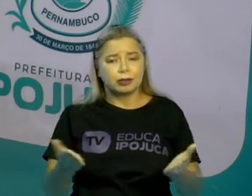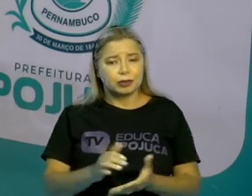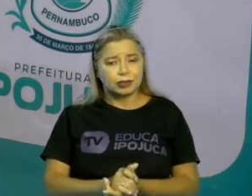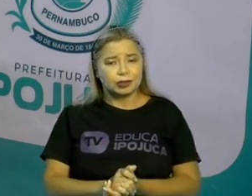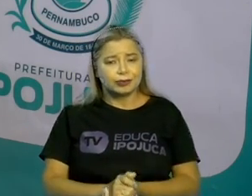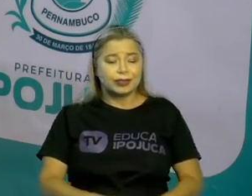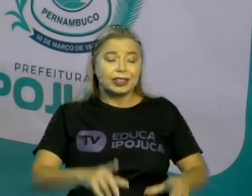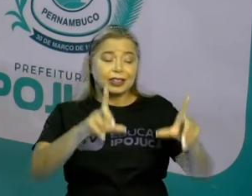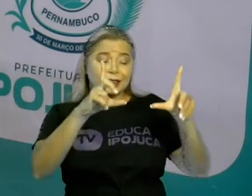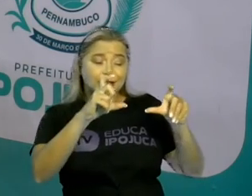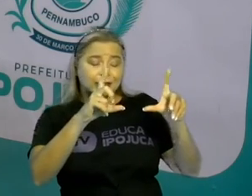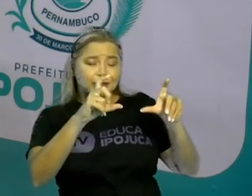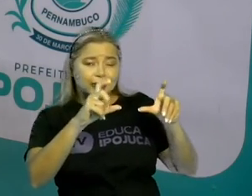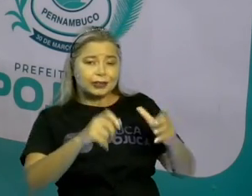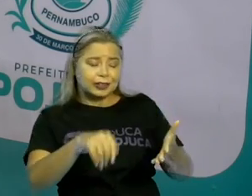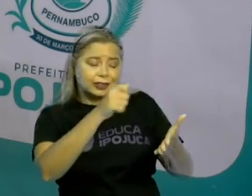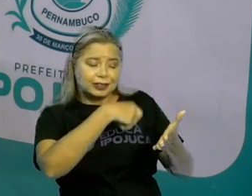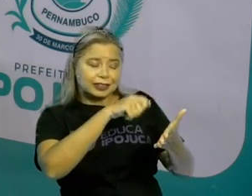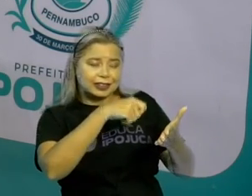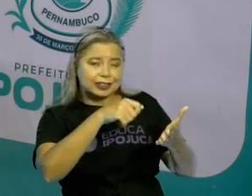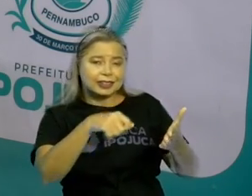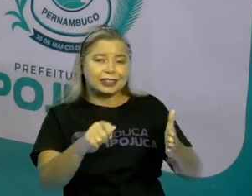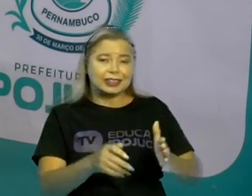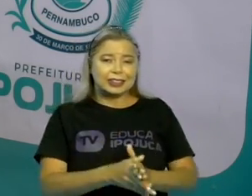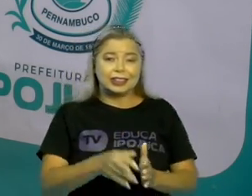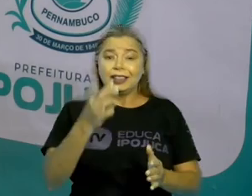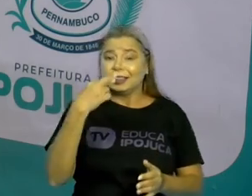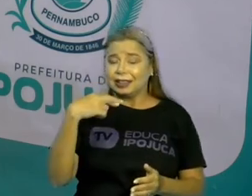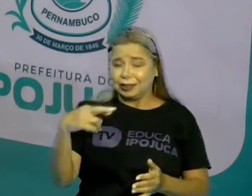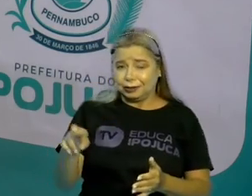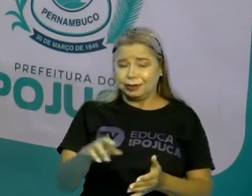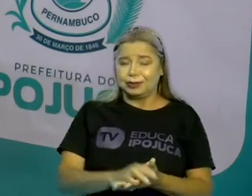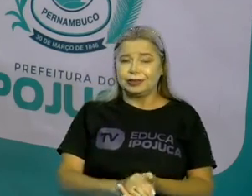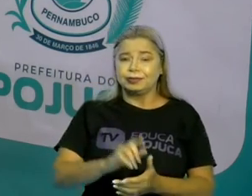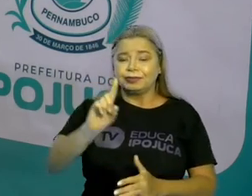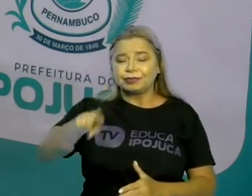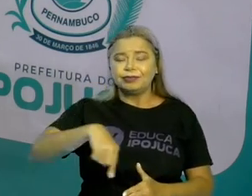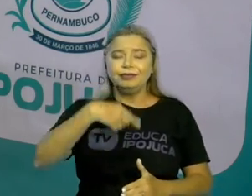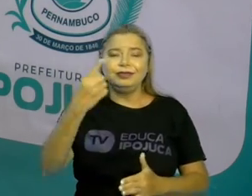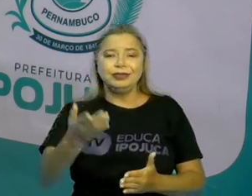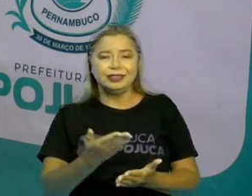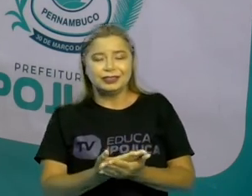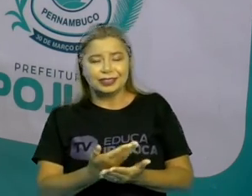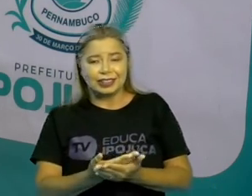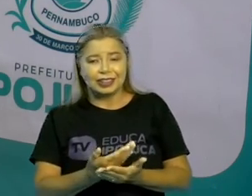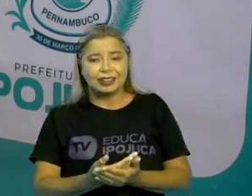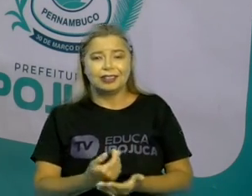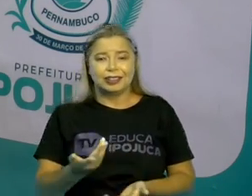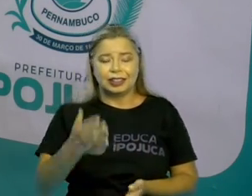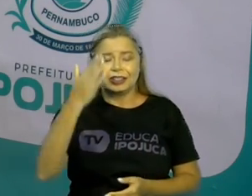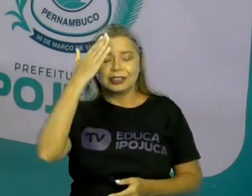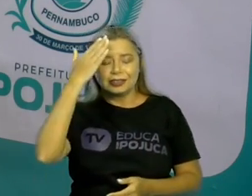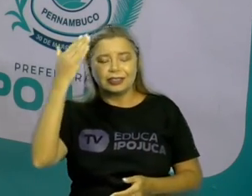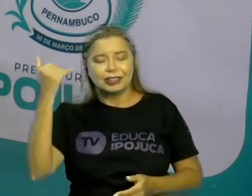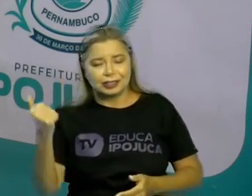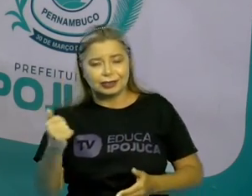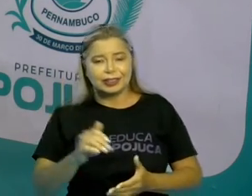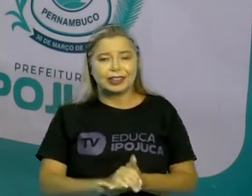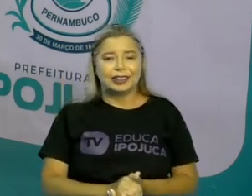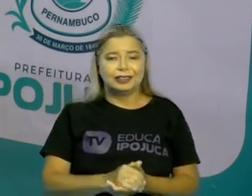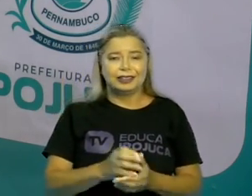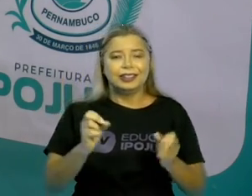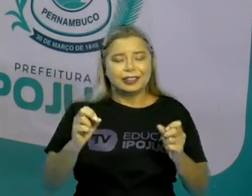foto, registra, tá certo? Responde, porque na próxima aula a gente retoma a esse